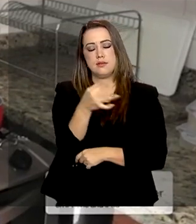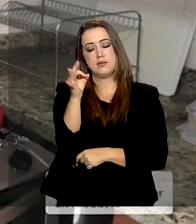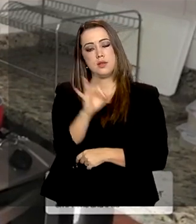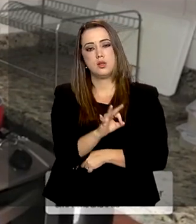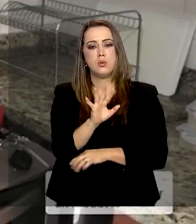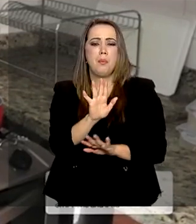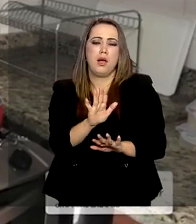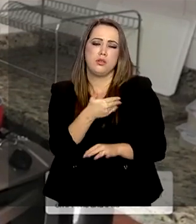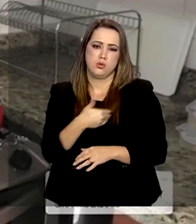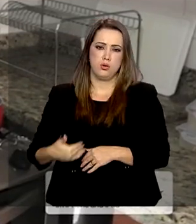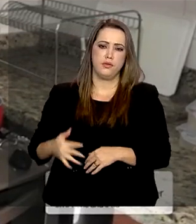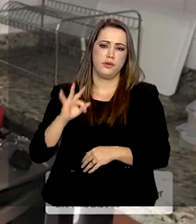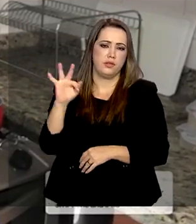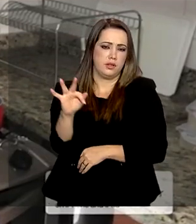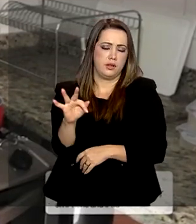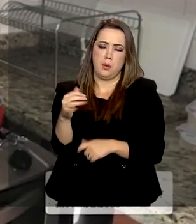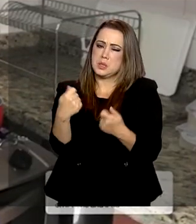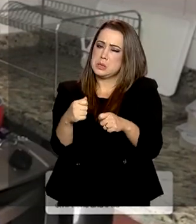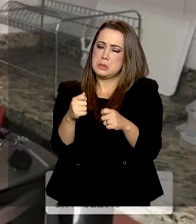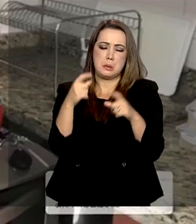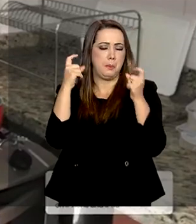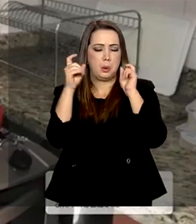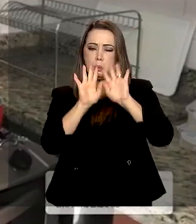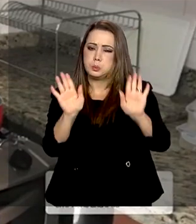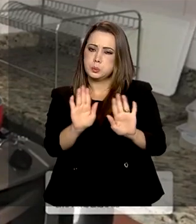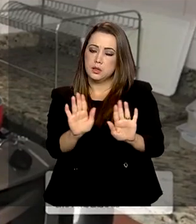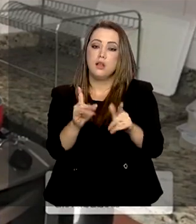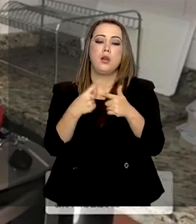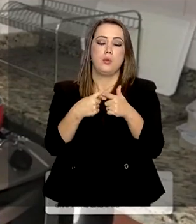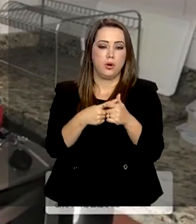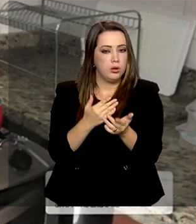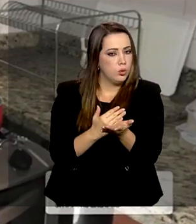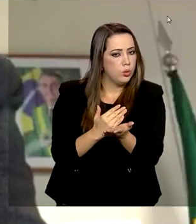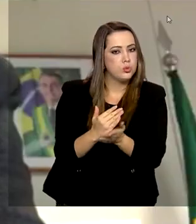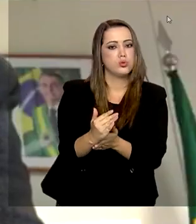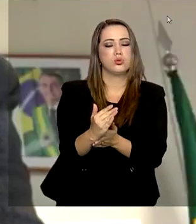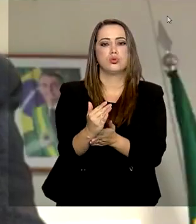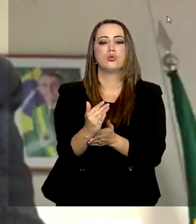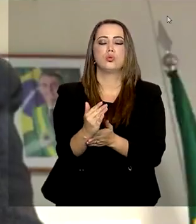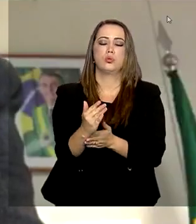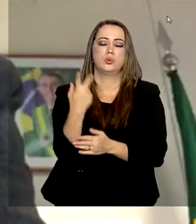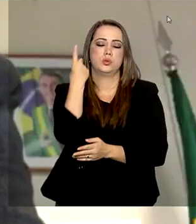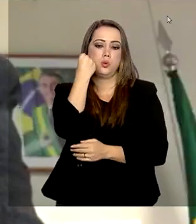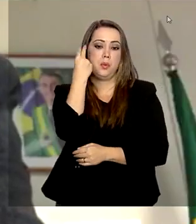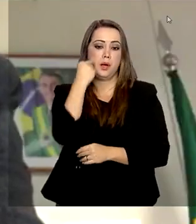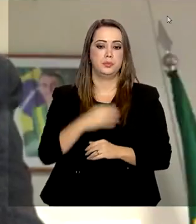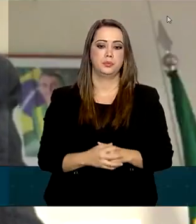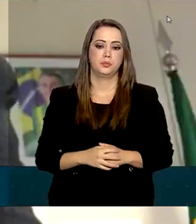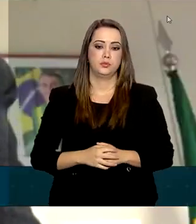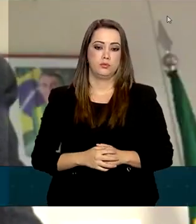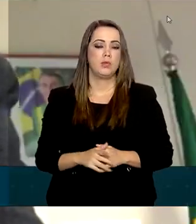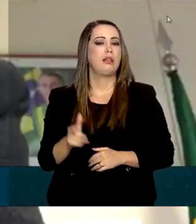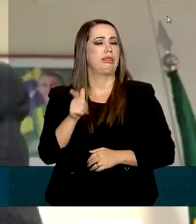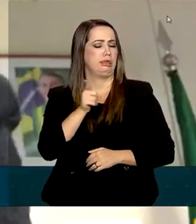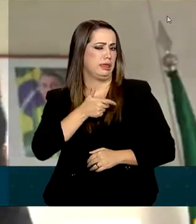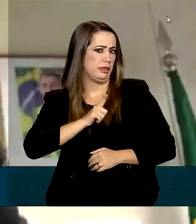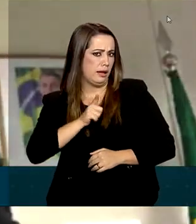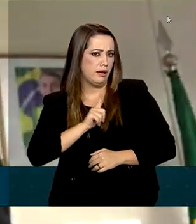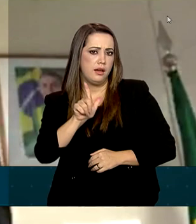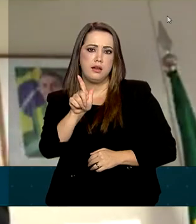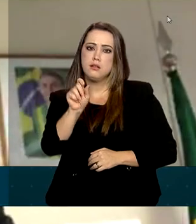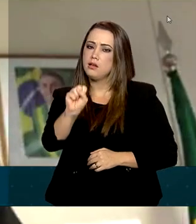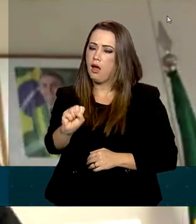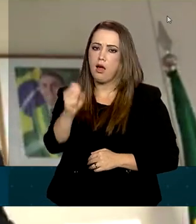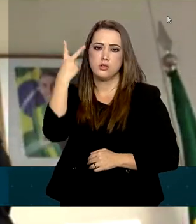não é preciso estocar botijão. E o fornecimento de gás está garantido. O abastecimento está garantido e a